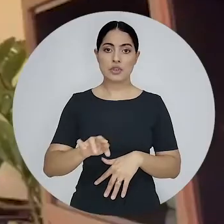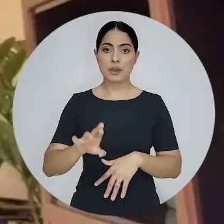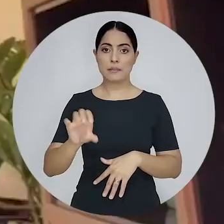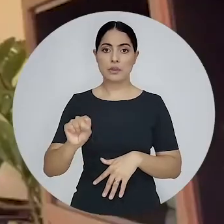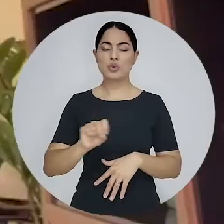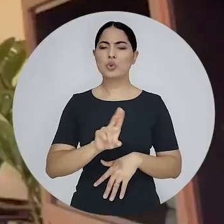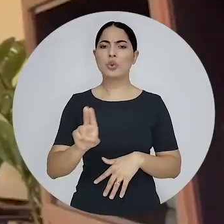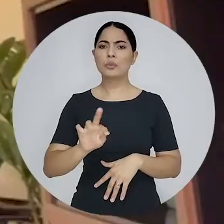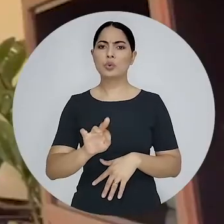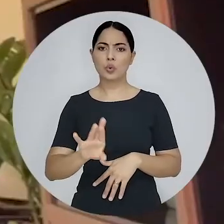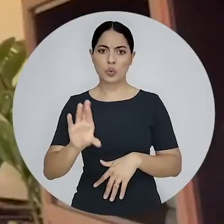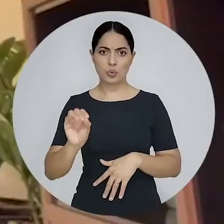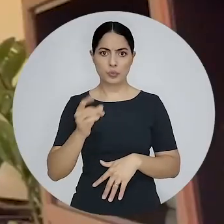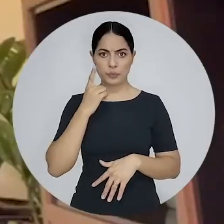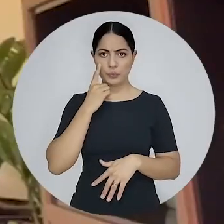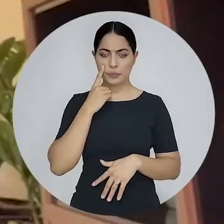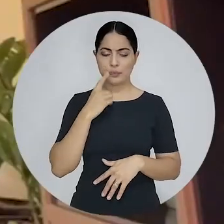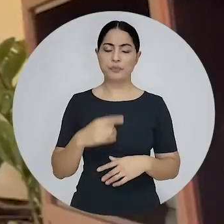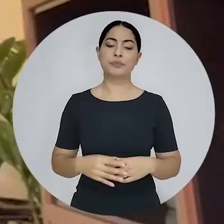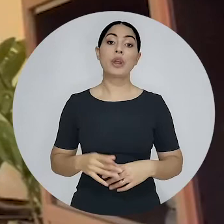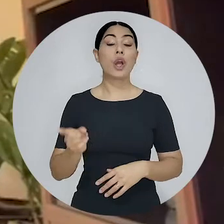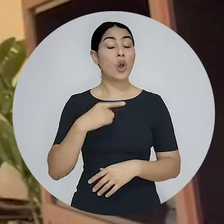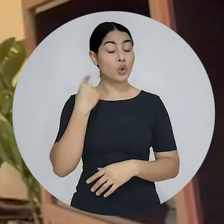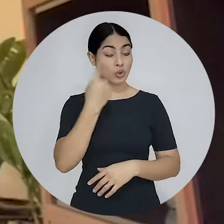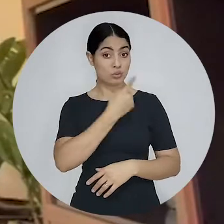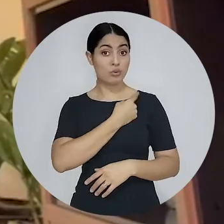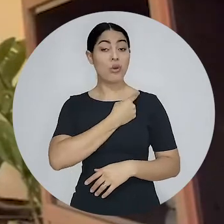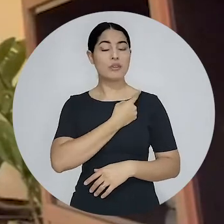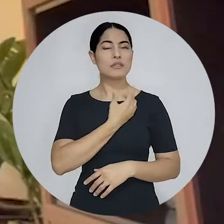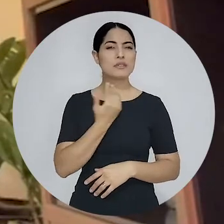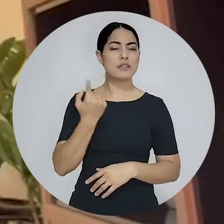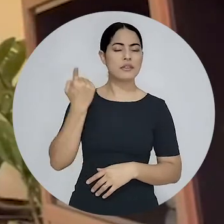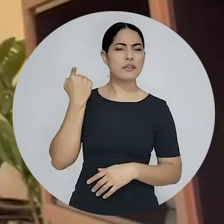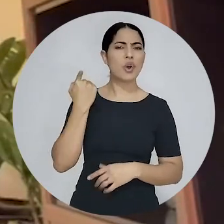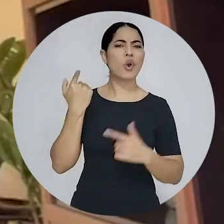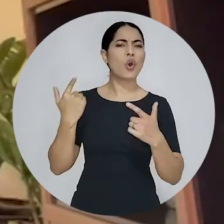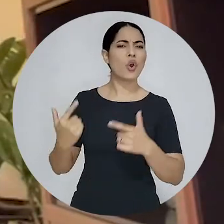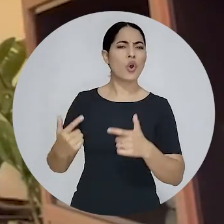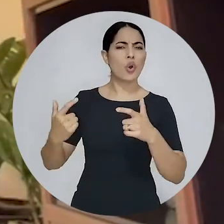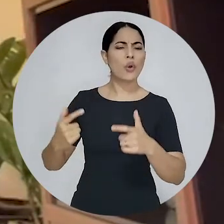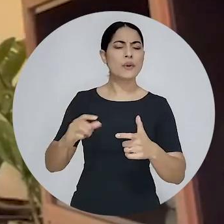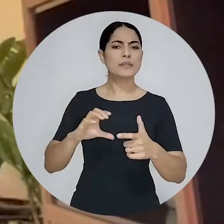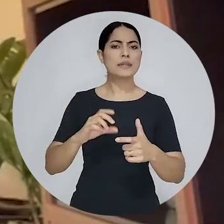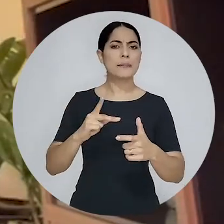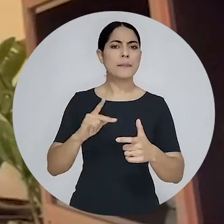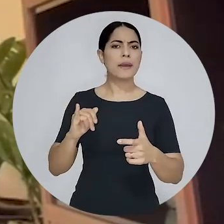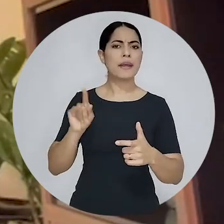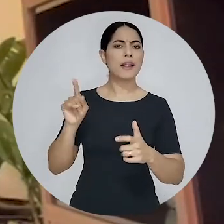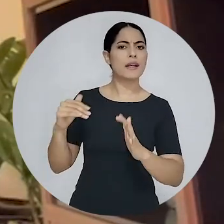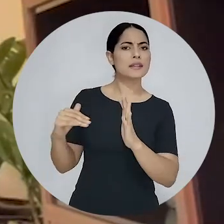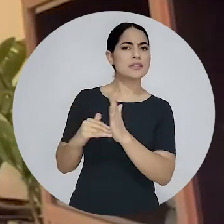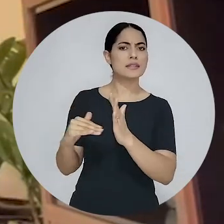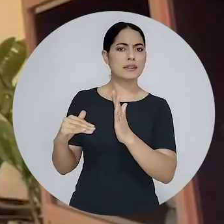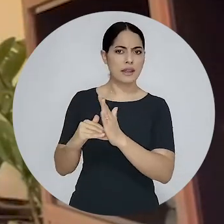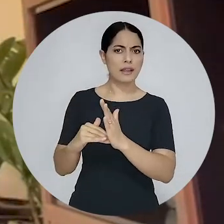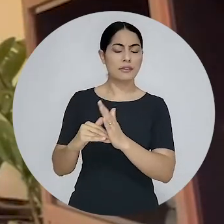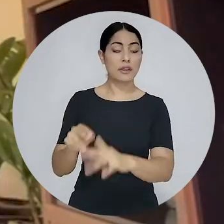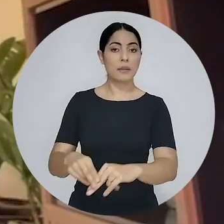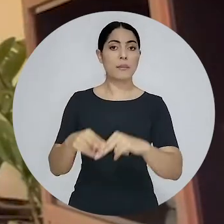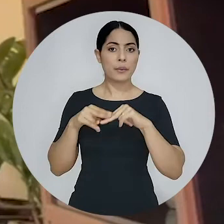Estivemos lá na CPI da Covid-19 no Senado Federal, em decorrência